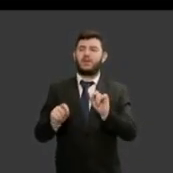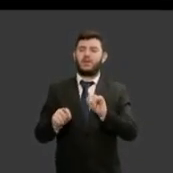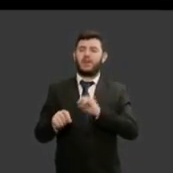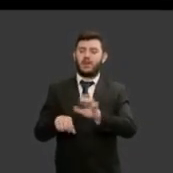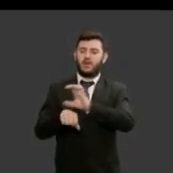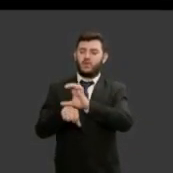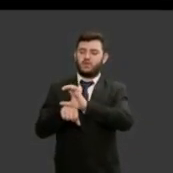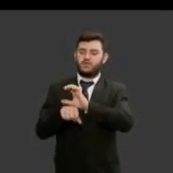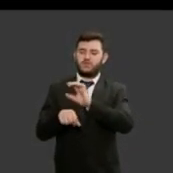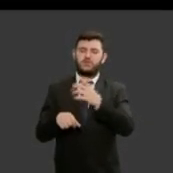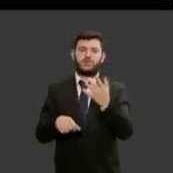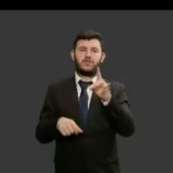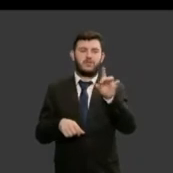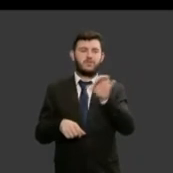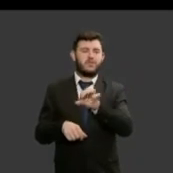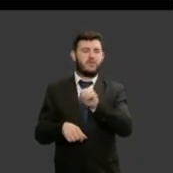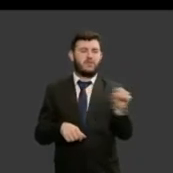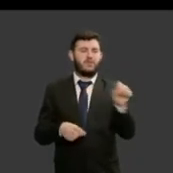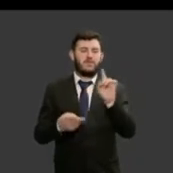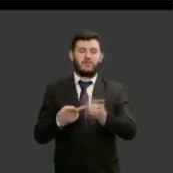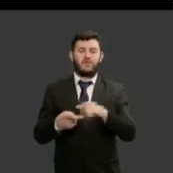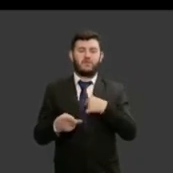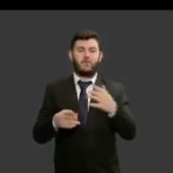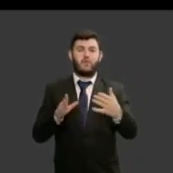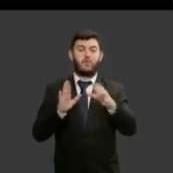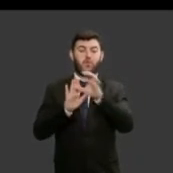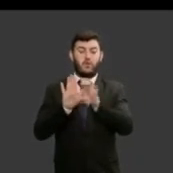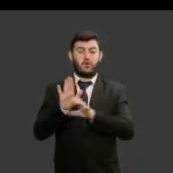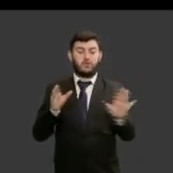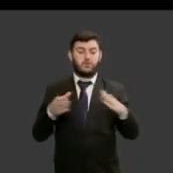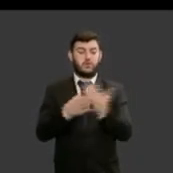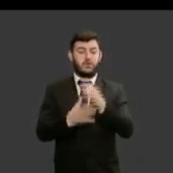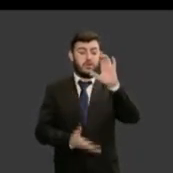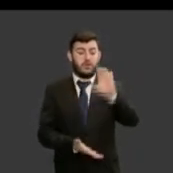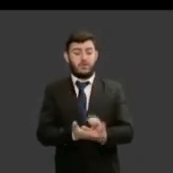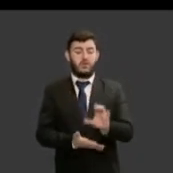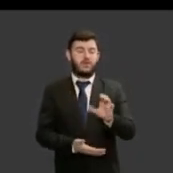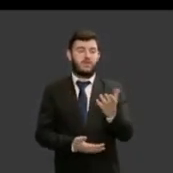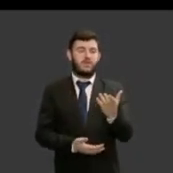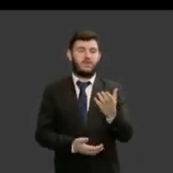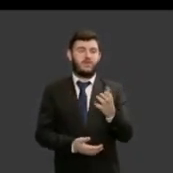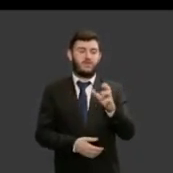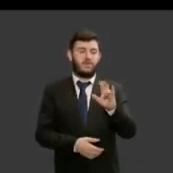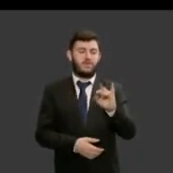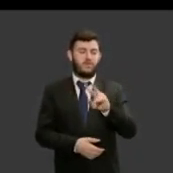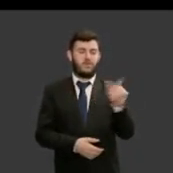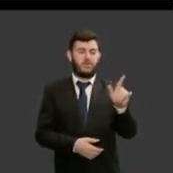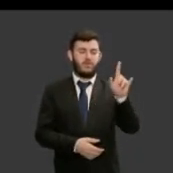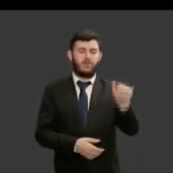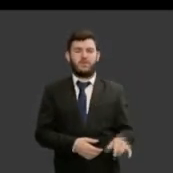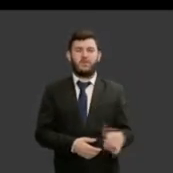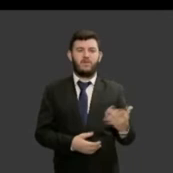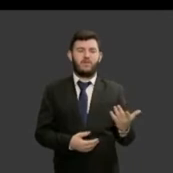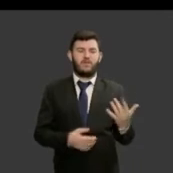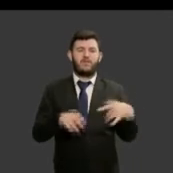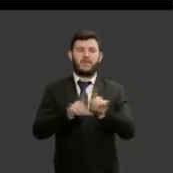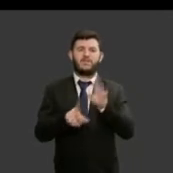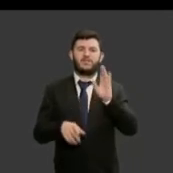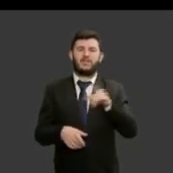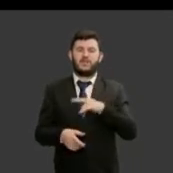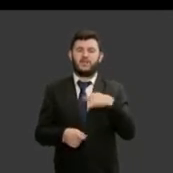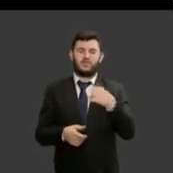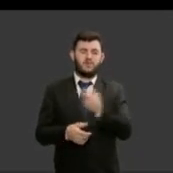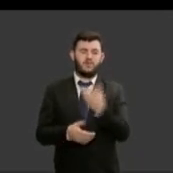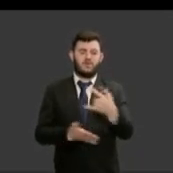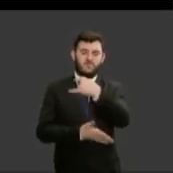88 o código civil de 2002 nós temos aprovada e já ratificada pelo